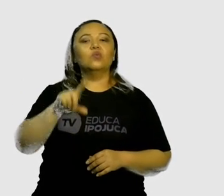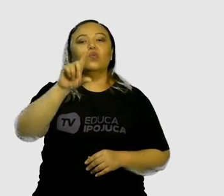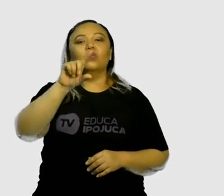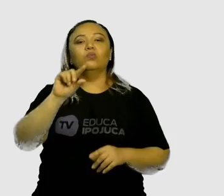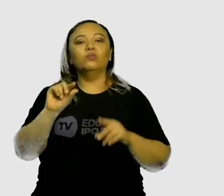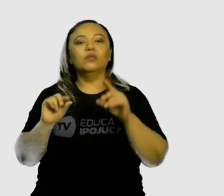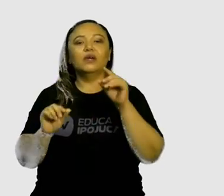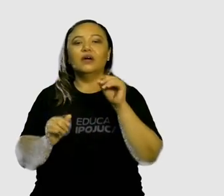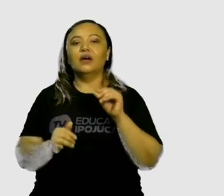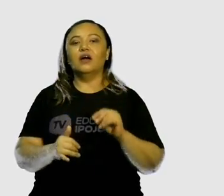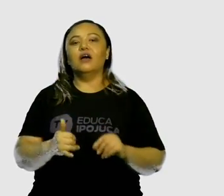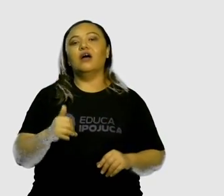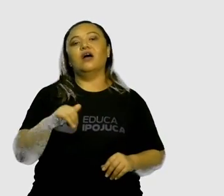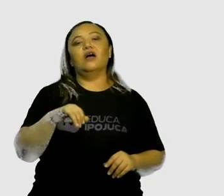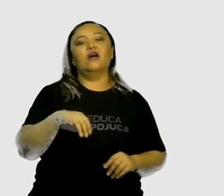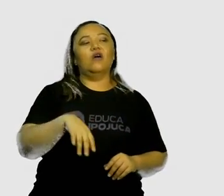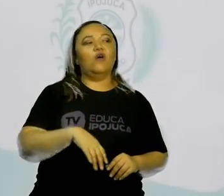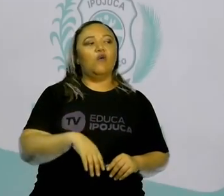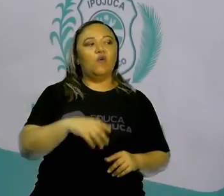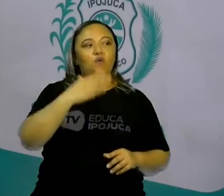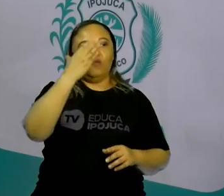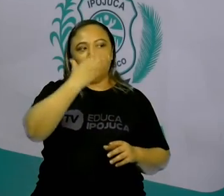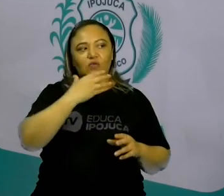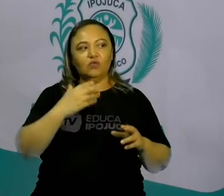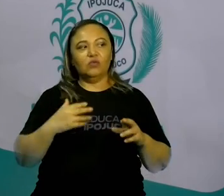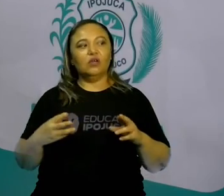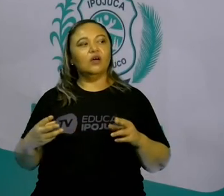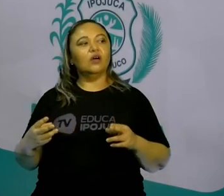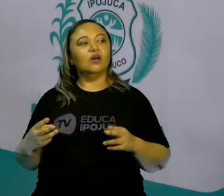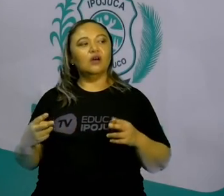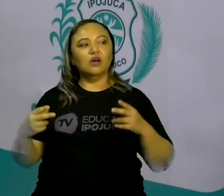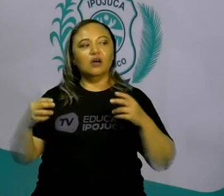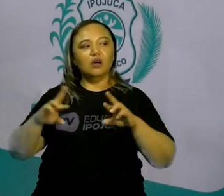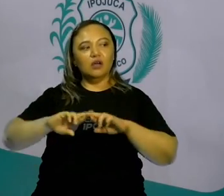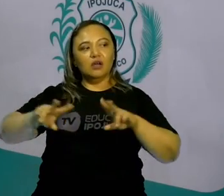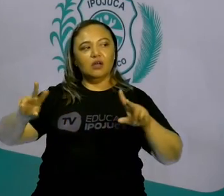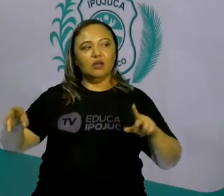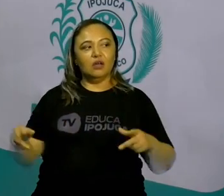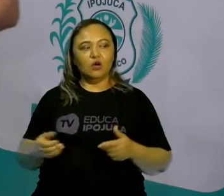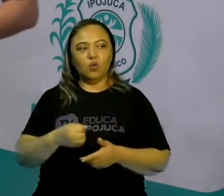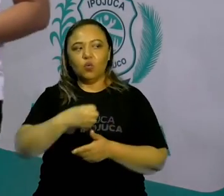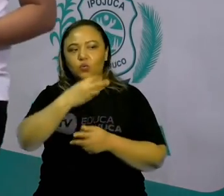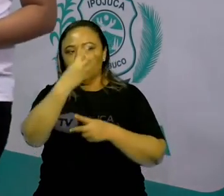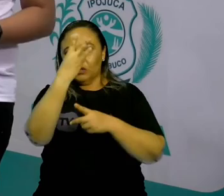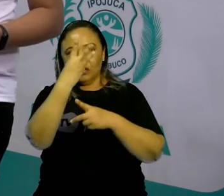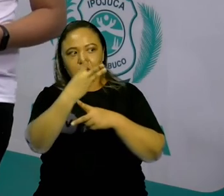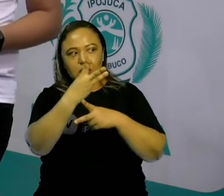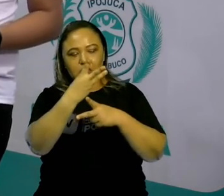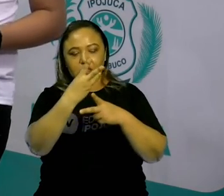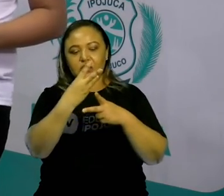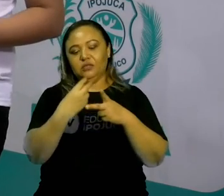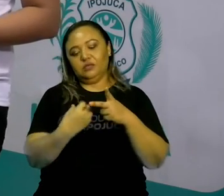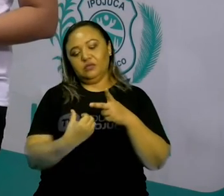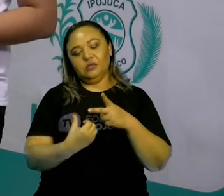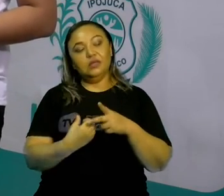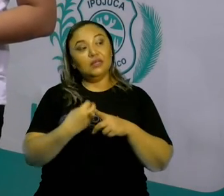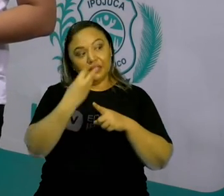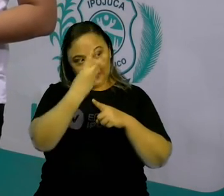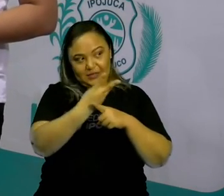é. Duas frutas, três frutas, no total de seis figurinhas. Pois é.